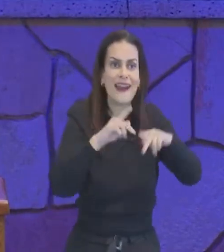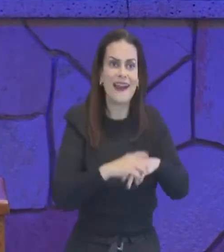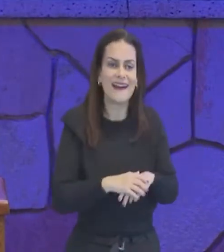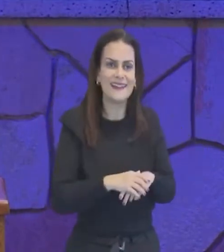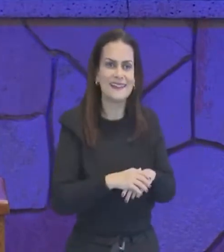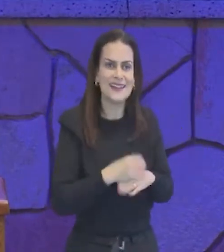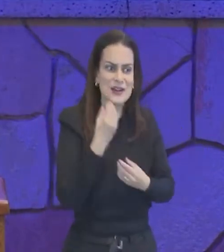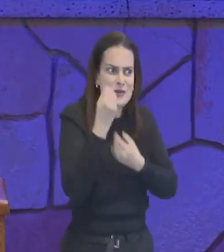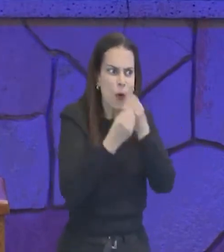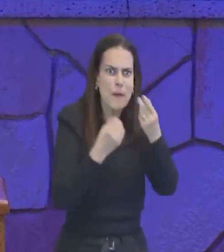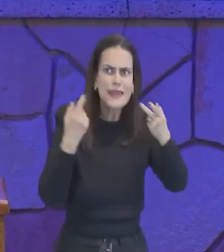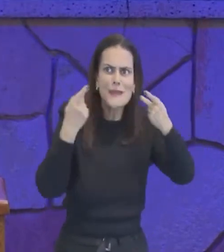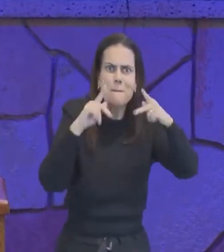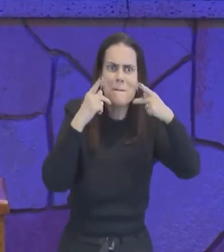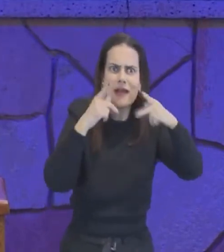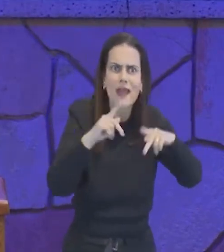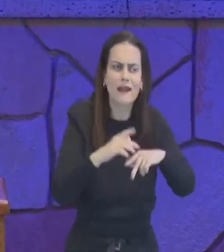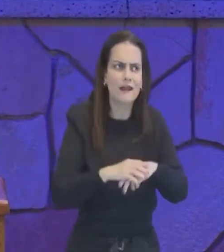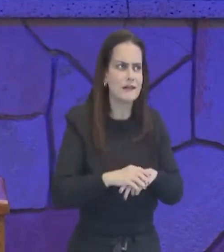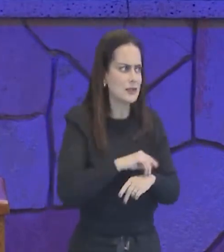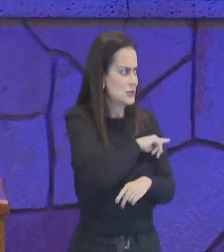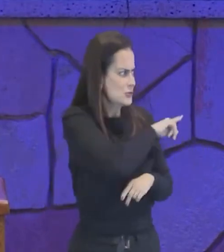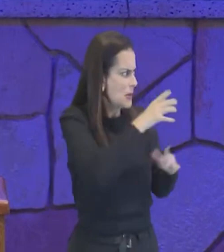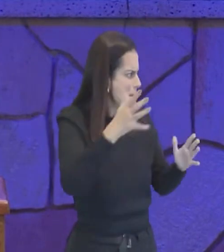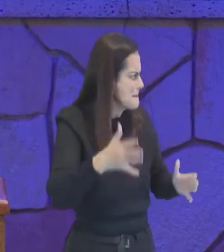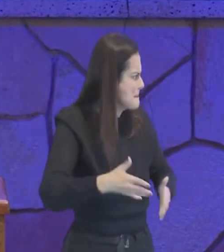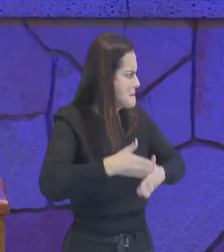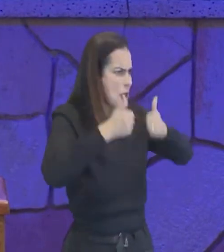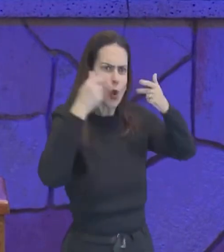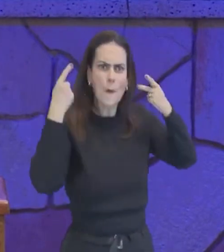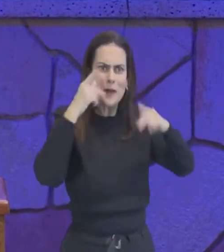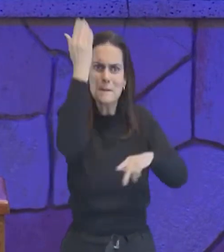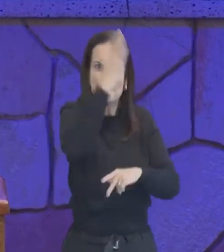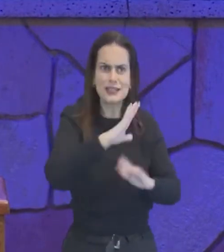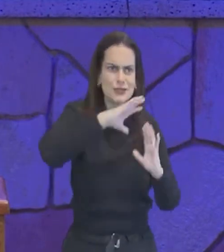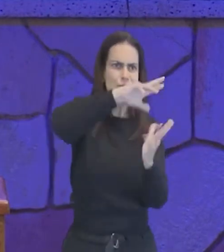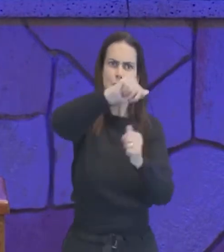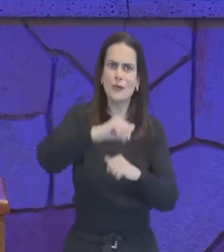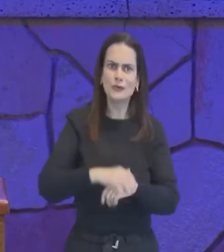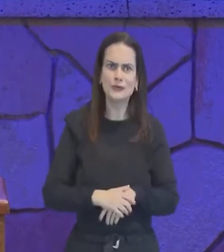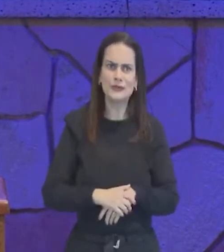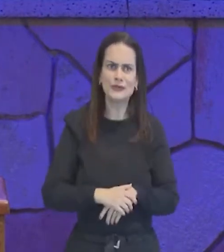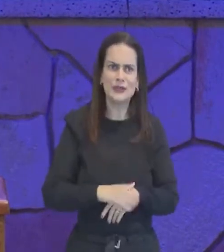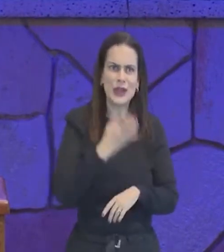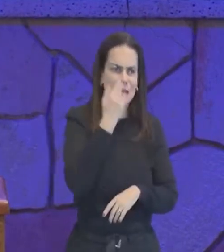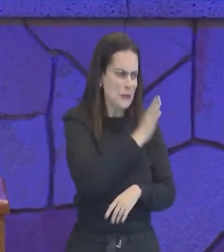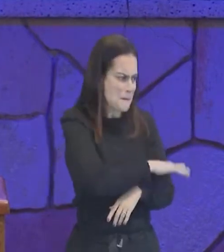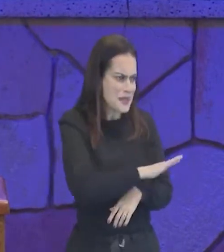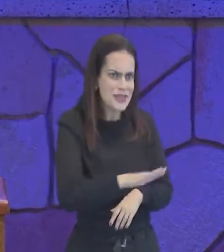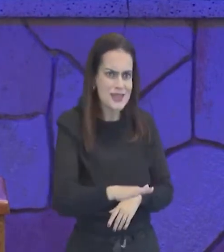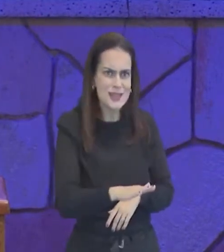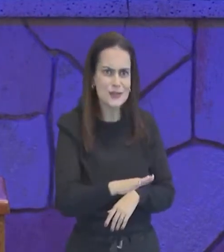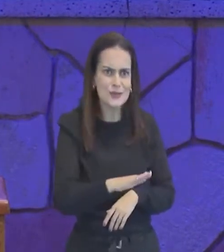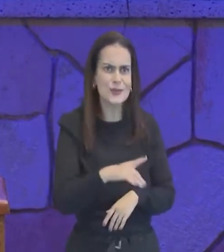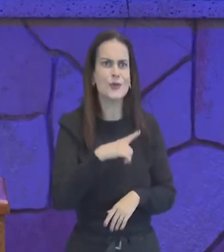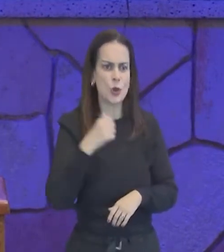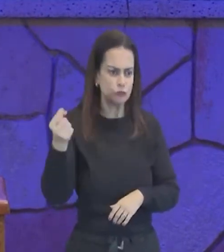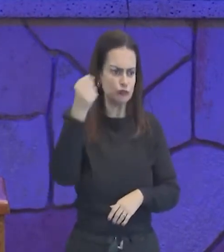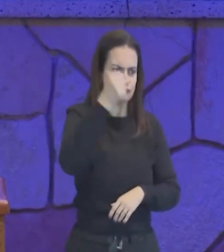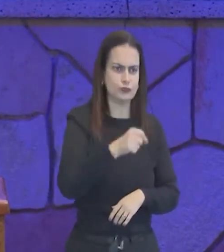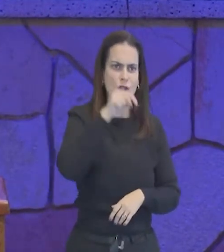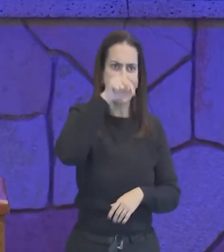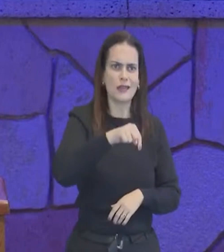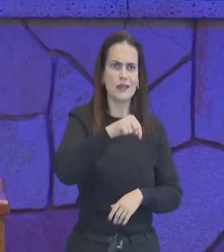excelente, que esses meninos, se tornem os melhores pregadores, do Brasil e do mundo, que esses meninos, ocupem os nossos púlpitos,